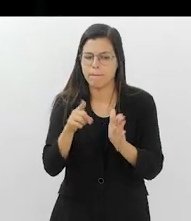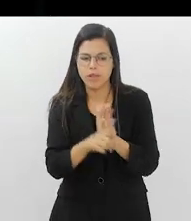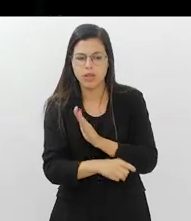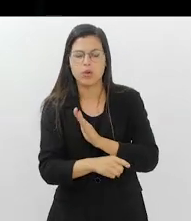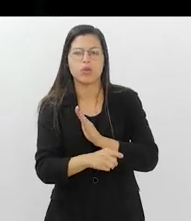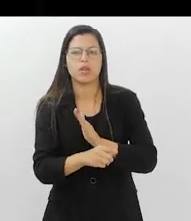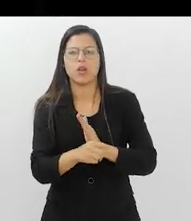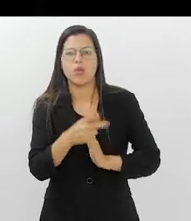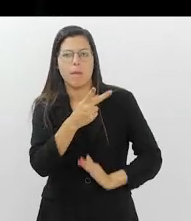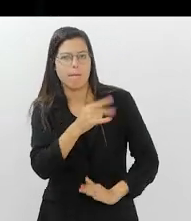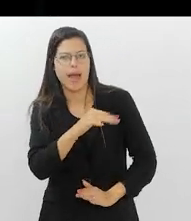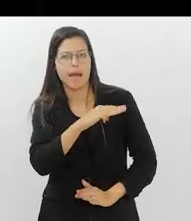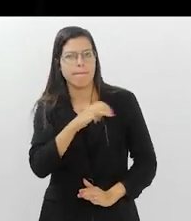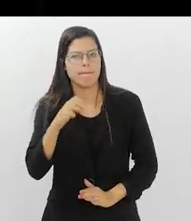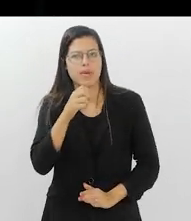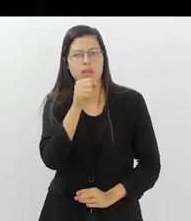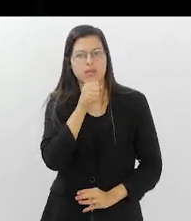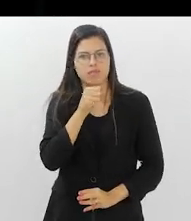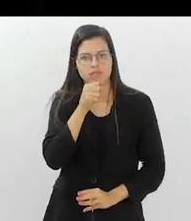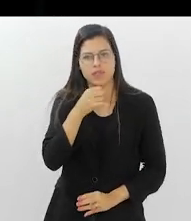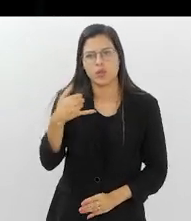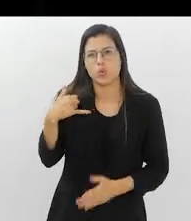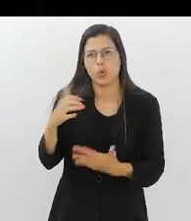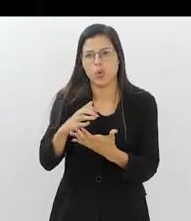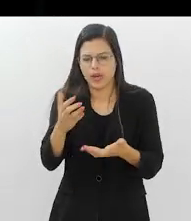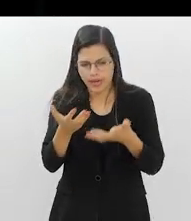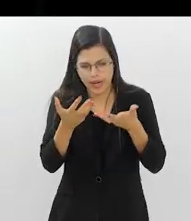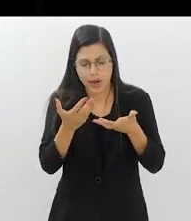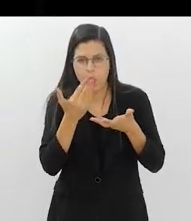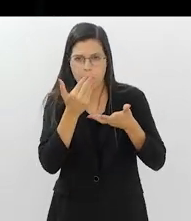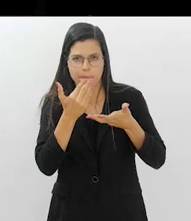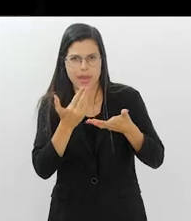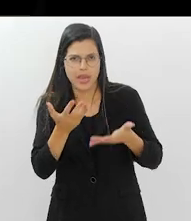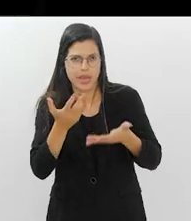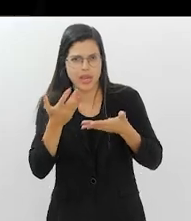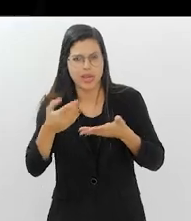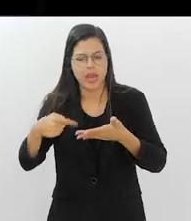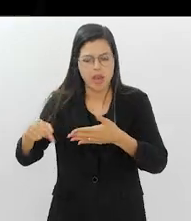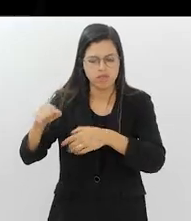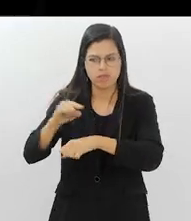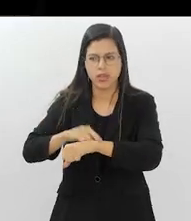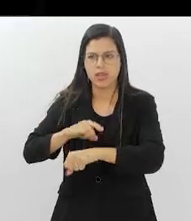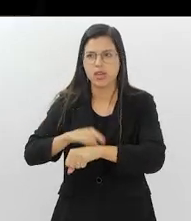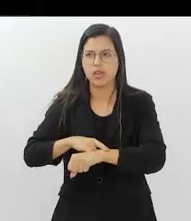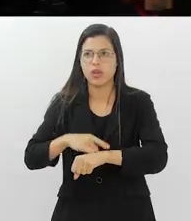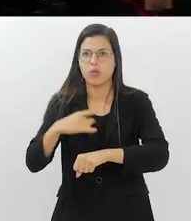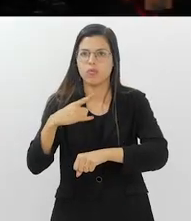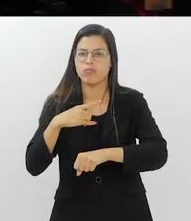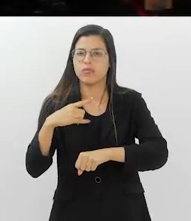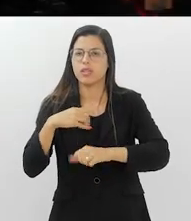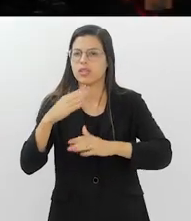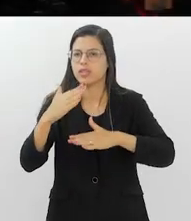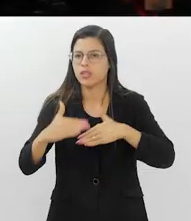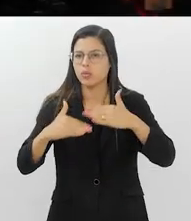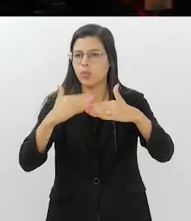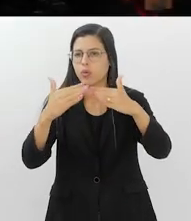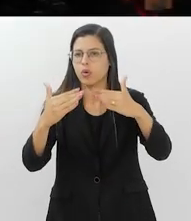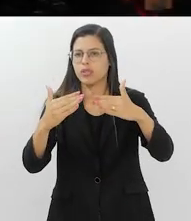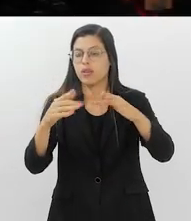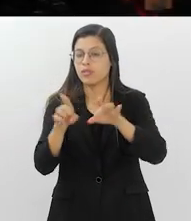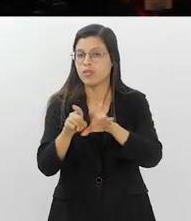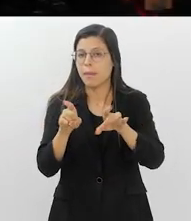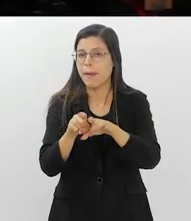ao idoso, né? Ou à mamãe, se quer comer, se quer ir ao banheiro, porque acaba, Tem os processos demenciais e